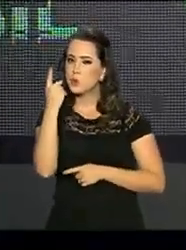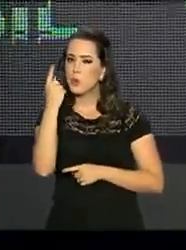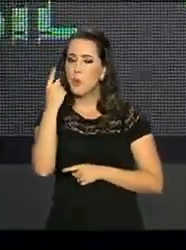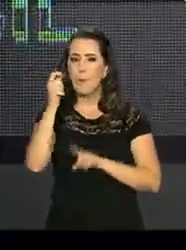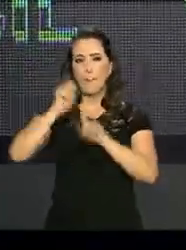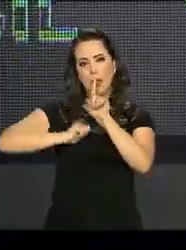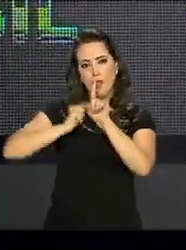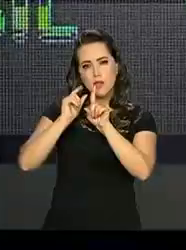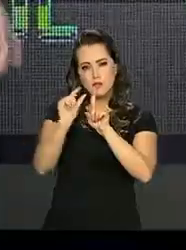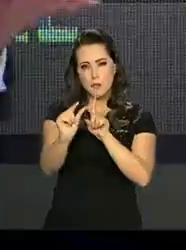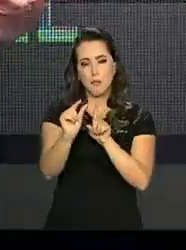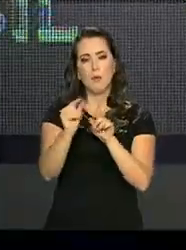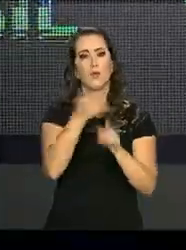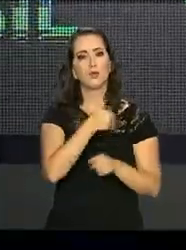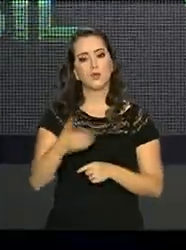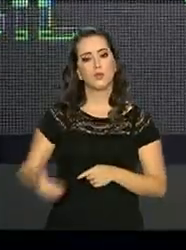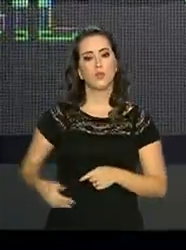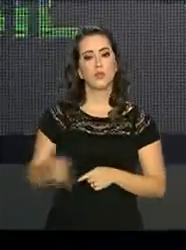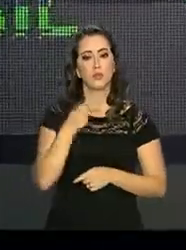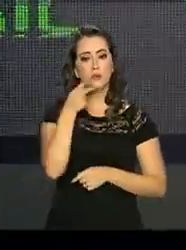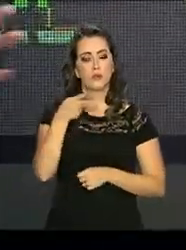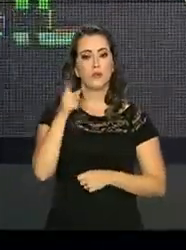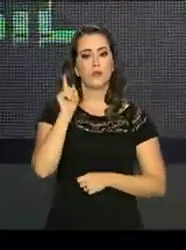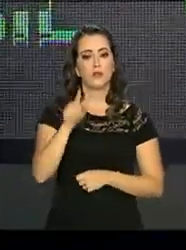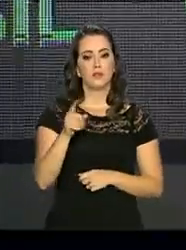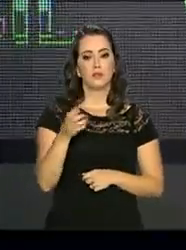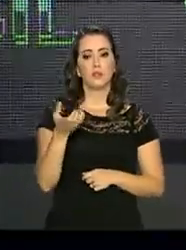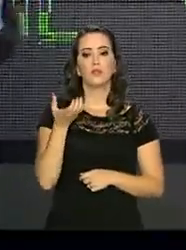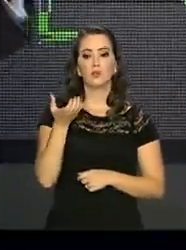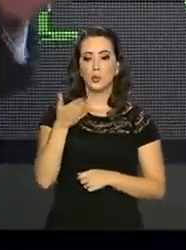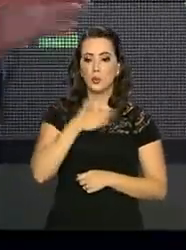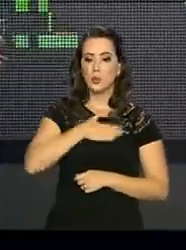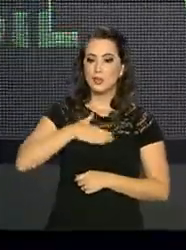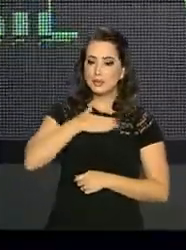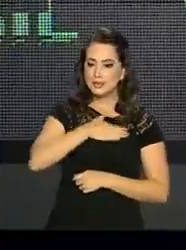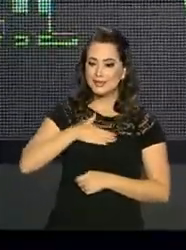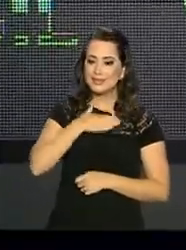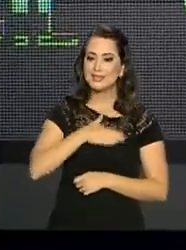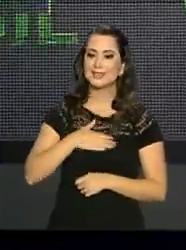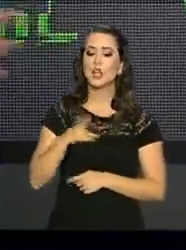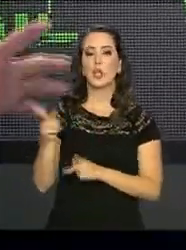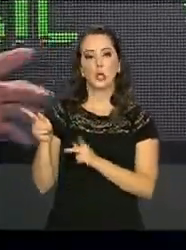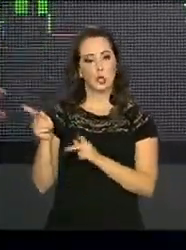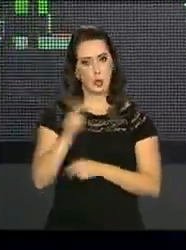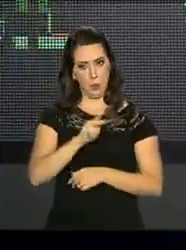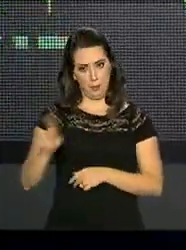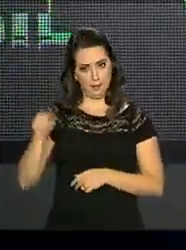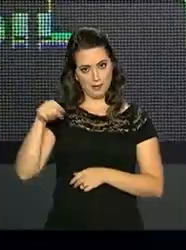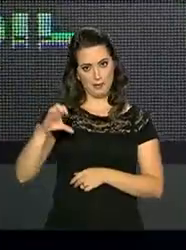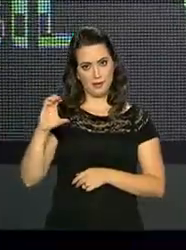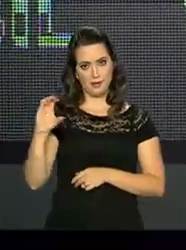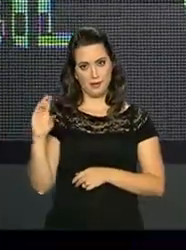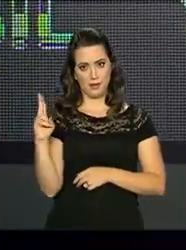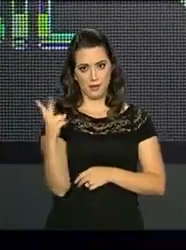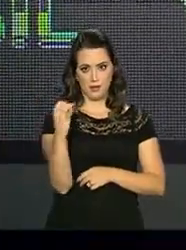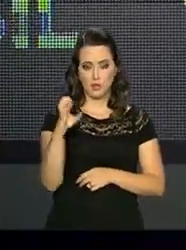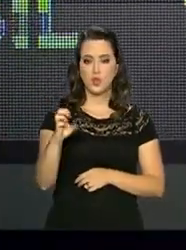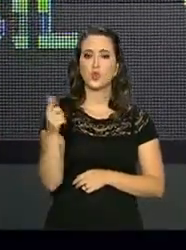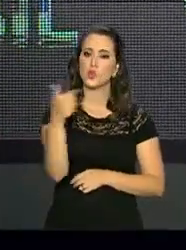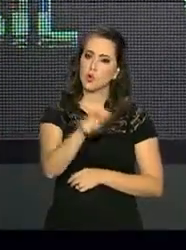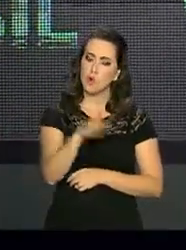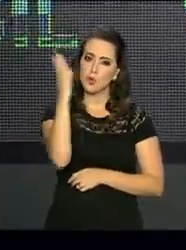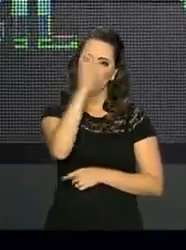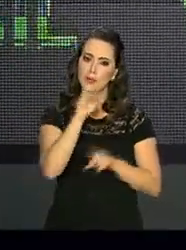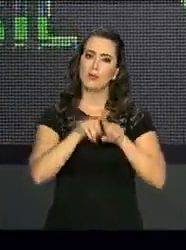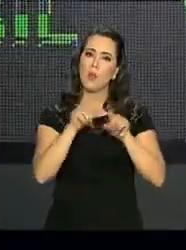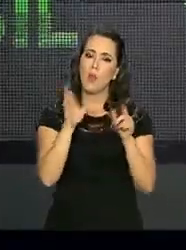governo, eu não quero dizer que apreciaria, aliás, apreciaria que o presidente Pinheira novamente fosse ao Brasil, mas eu reconheço que o